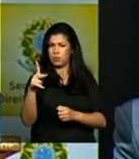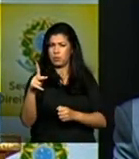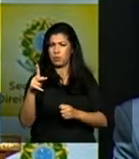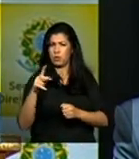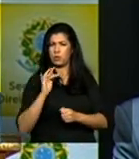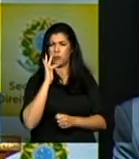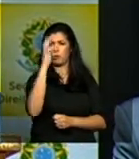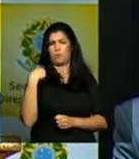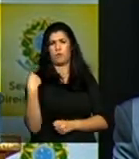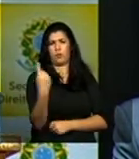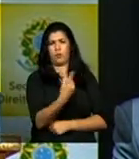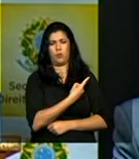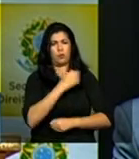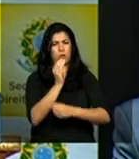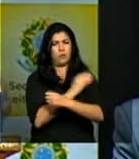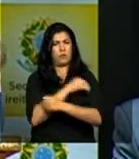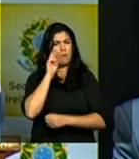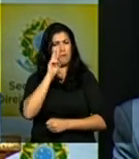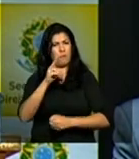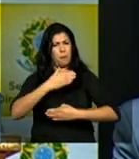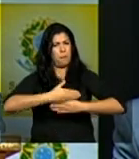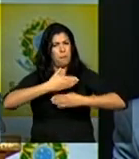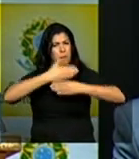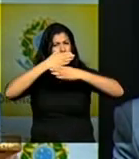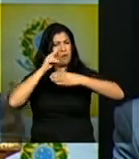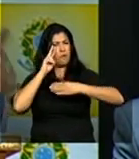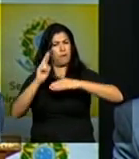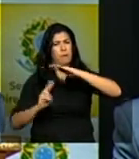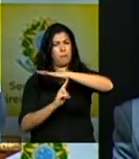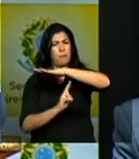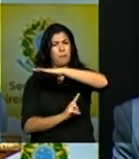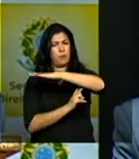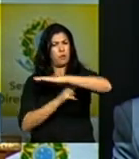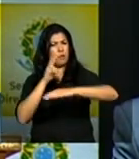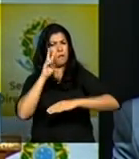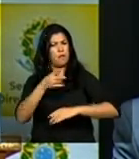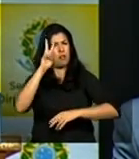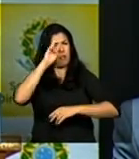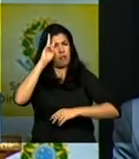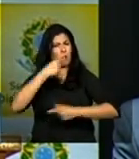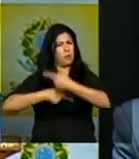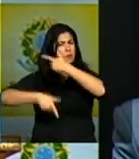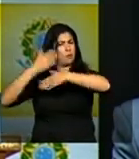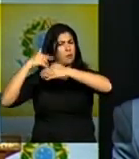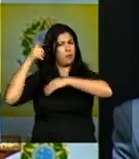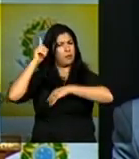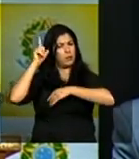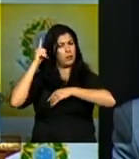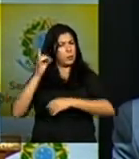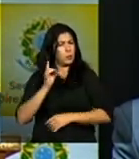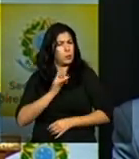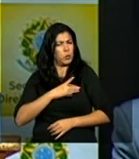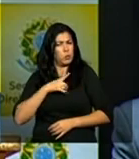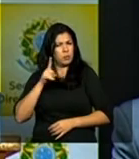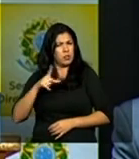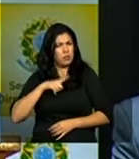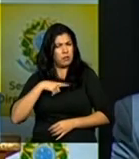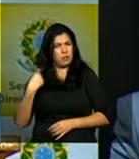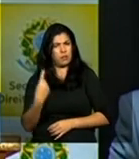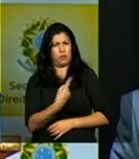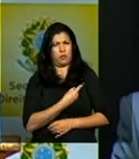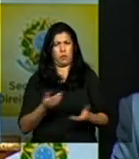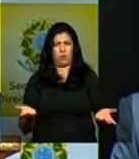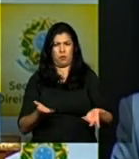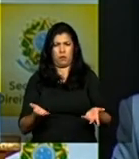é nossa olha o muro olha a ponte olha o dia de ontem chegando que medo você tem de nós